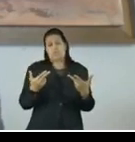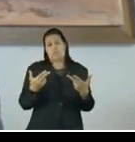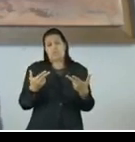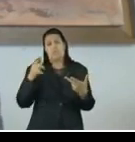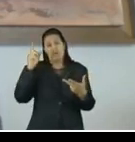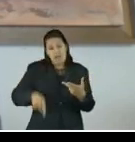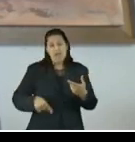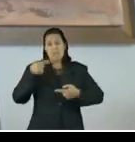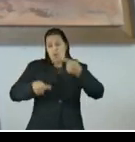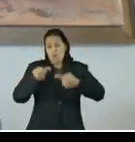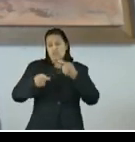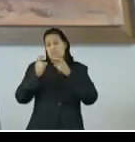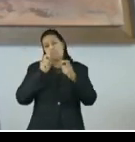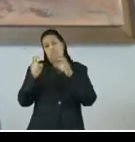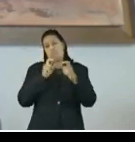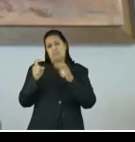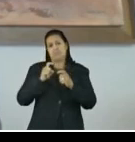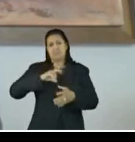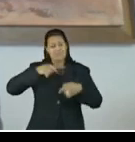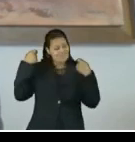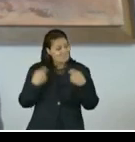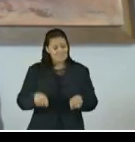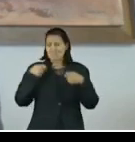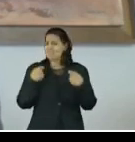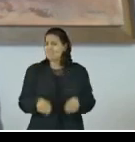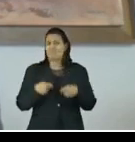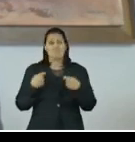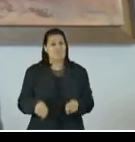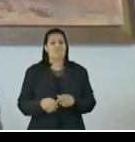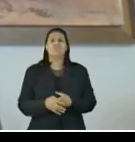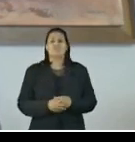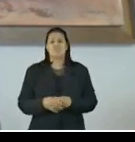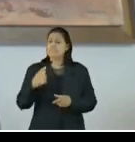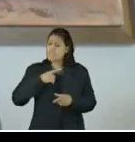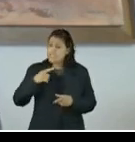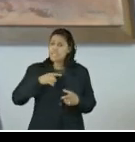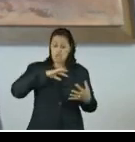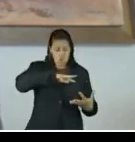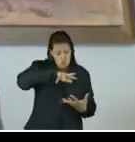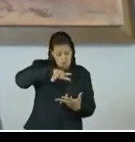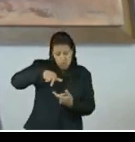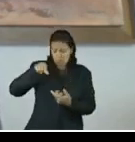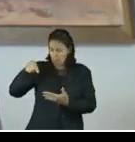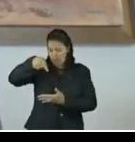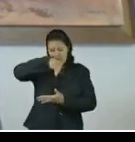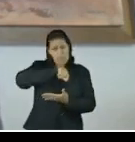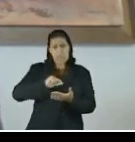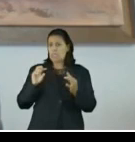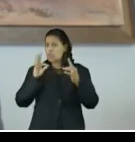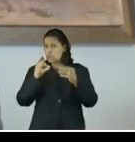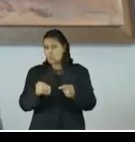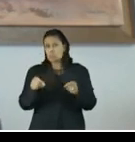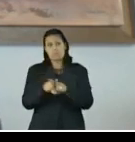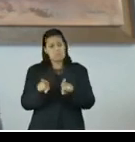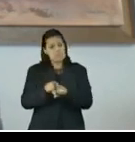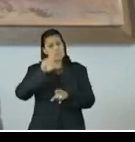administrativa, absolutamente necessária. É algo que está sendo feito no mundo inteiro, insere o Brasil num quadro global